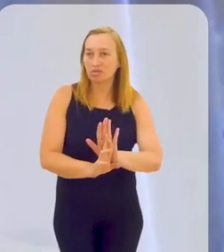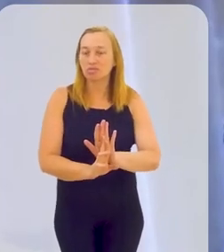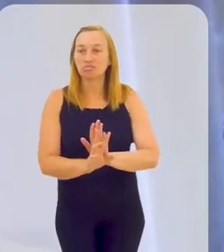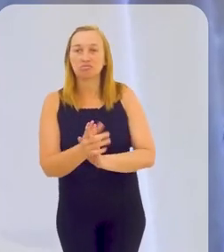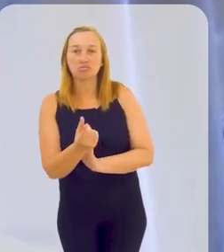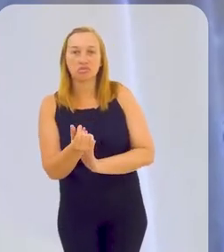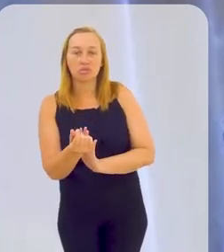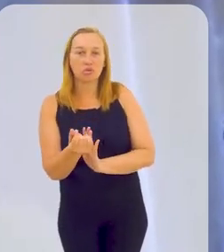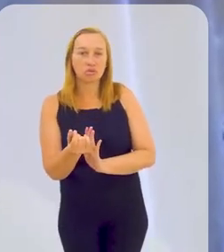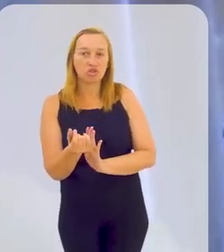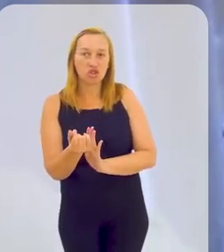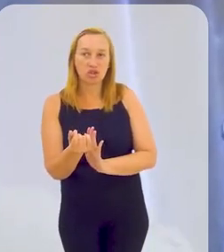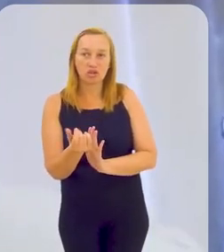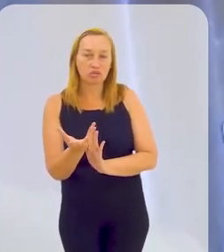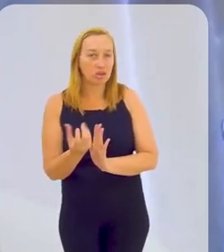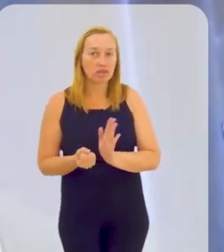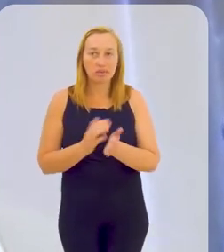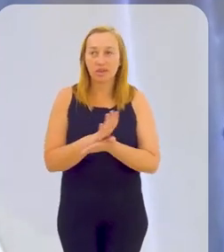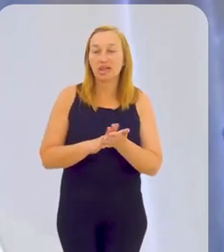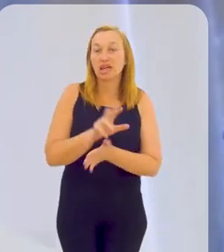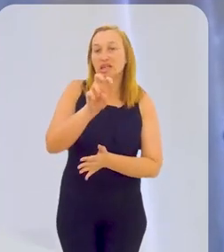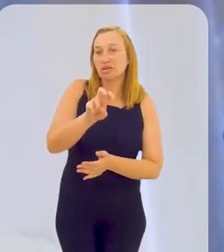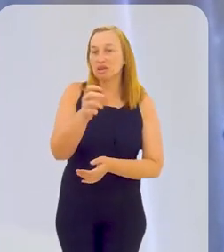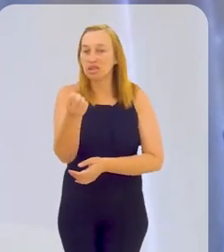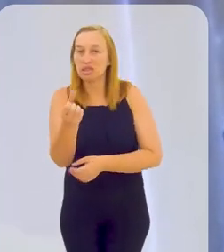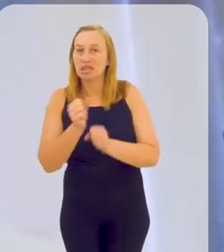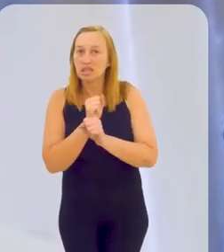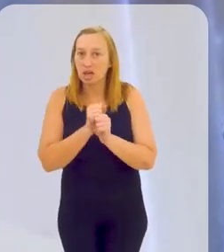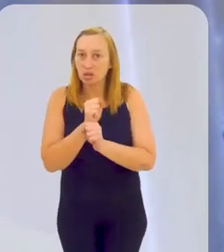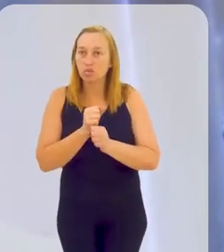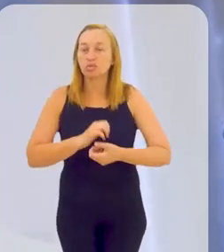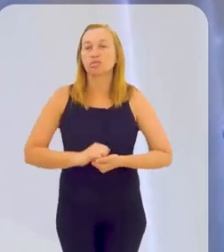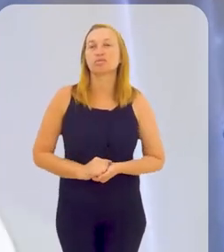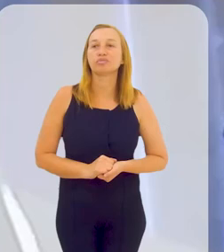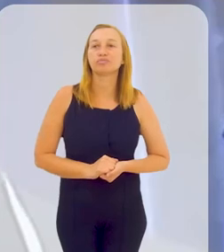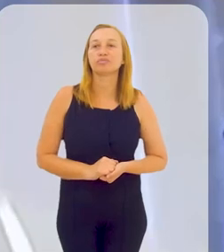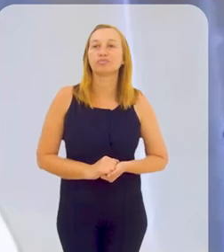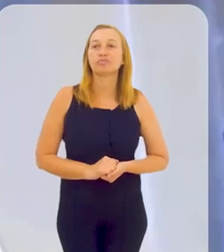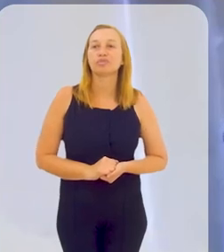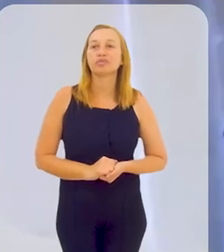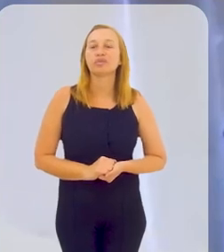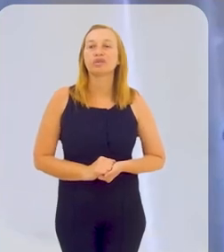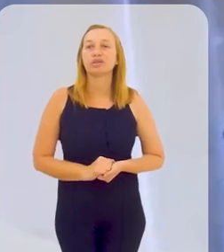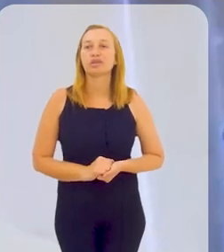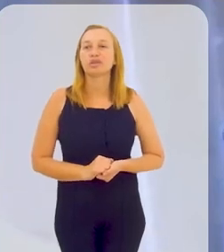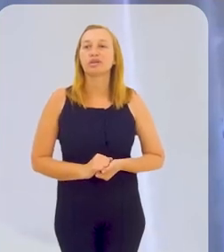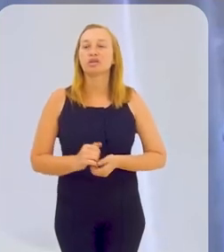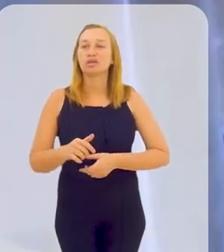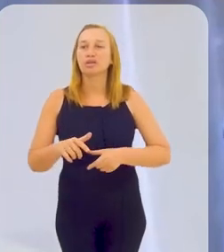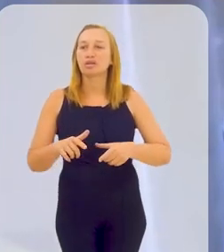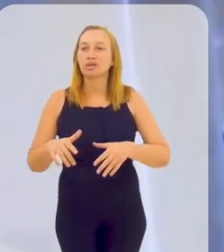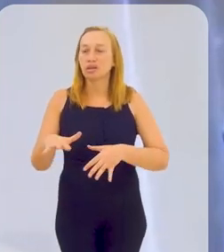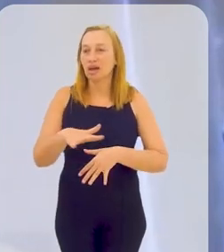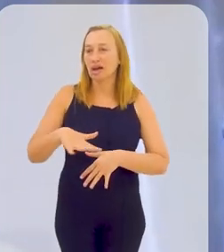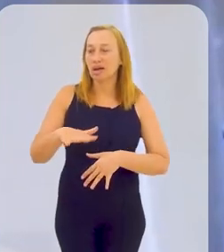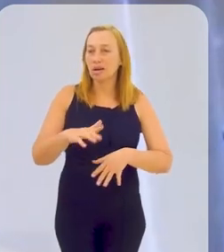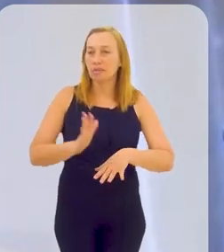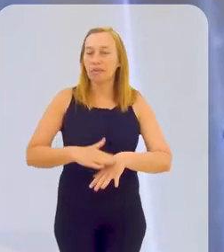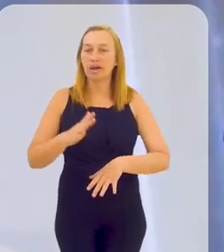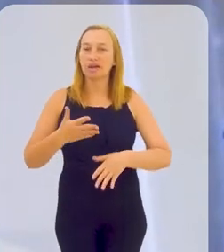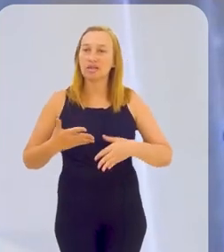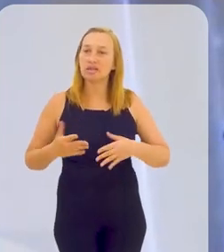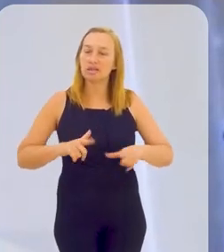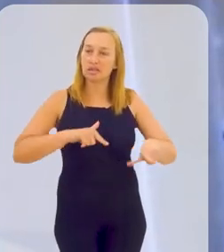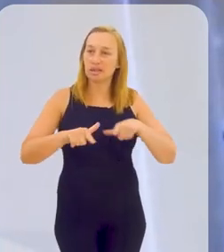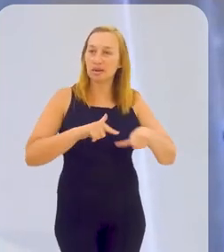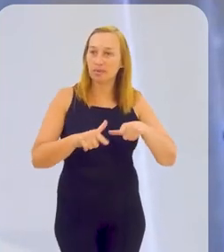lucrativos, com 56 anos, e é a entidade mais atuante no setor de saneamento e meio ambiente do